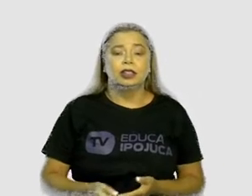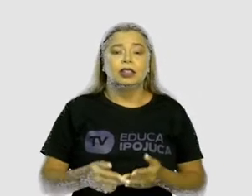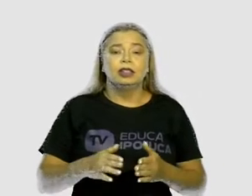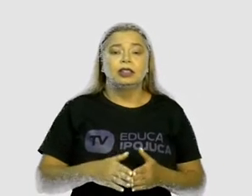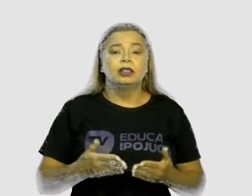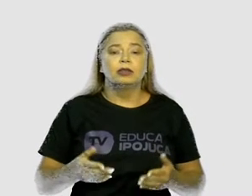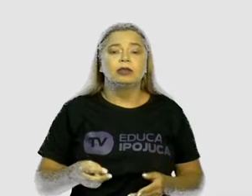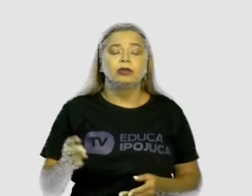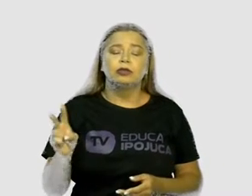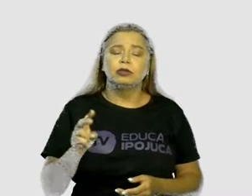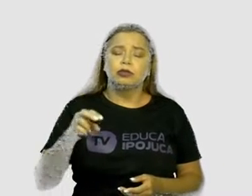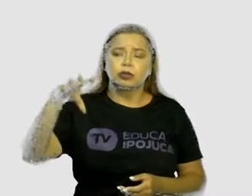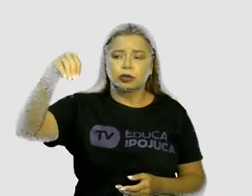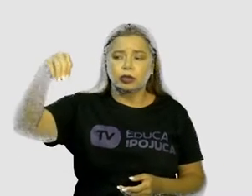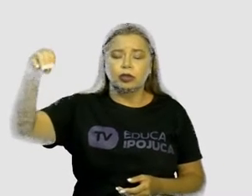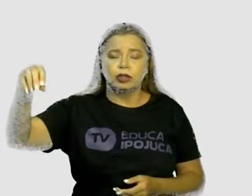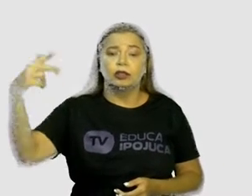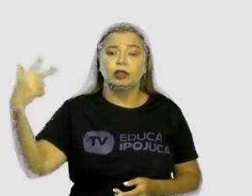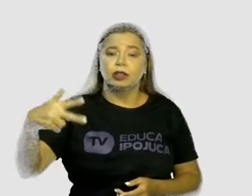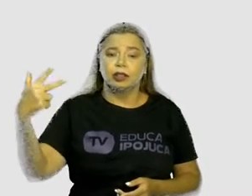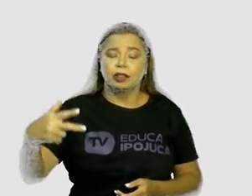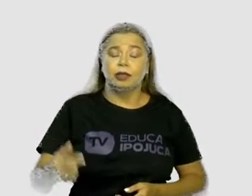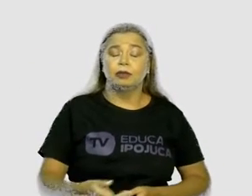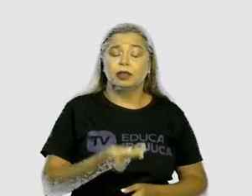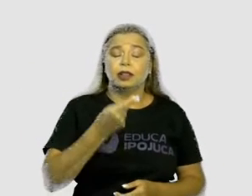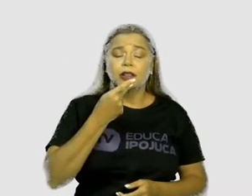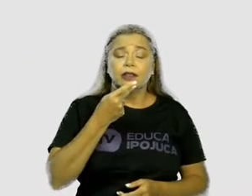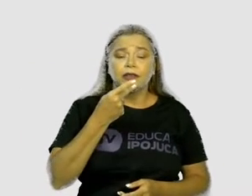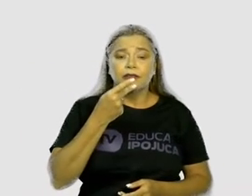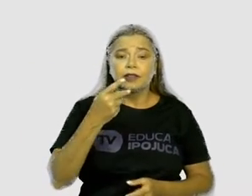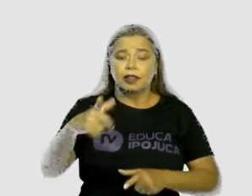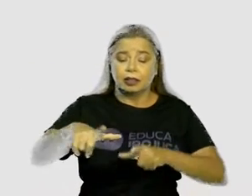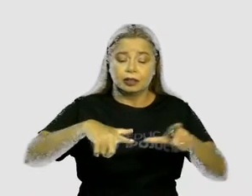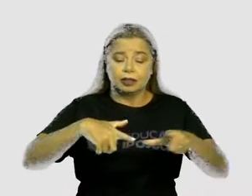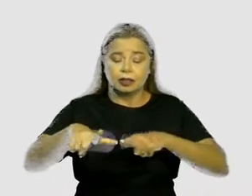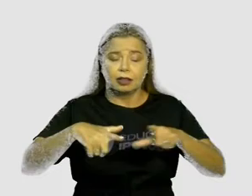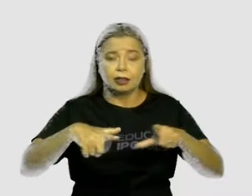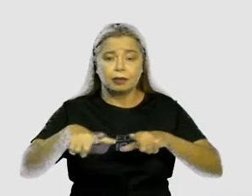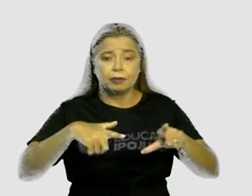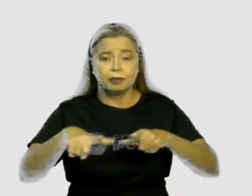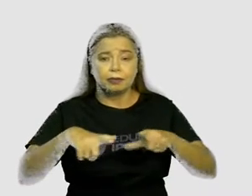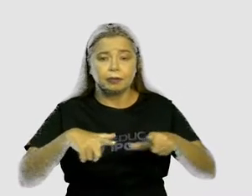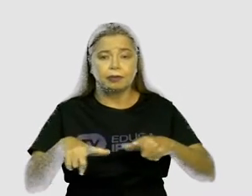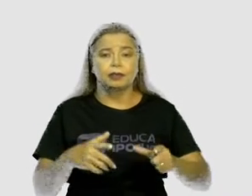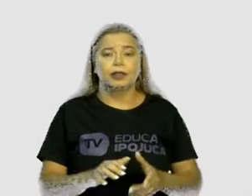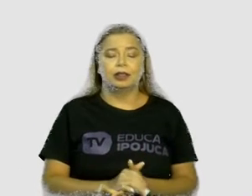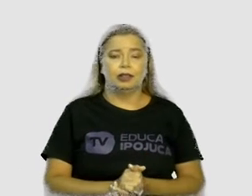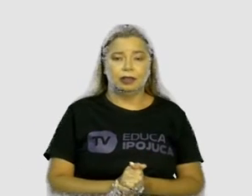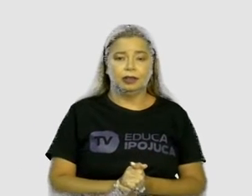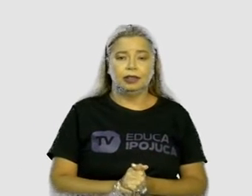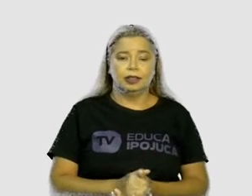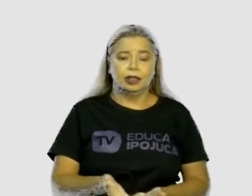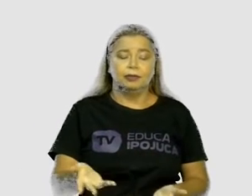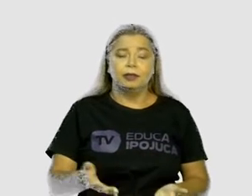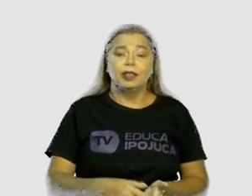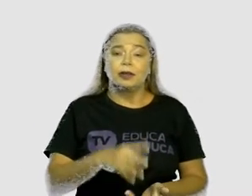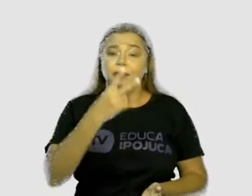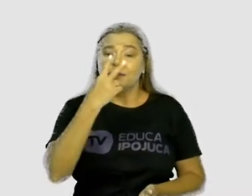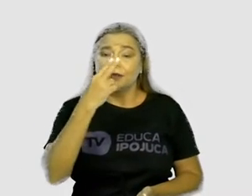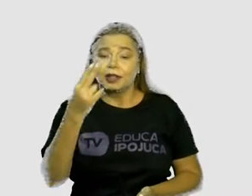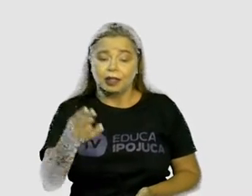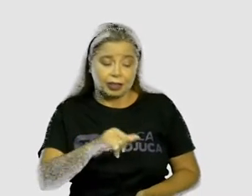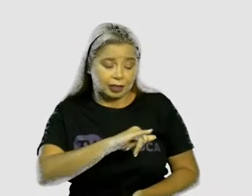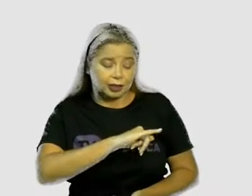o trabalho, a importância do trabalho. Nessa xilogravura, eu diria que é uma coisa bem nossa aqui de Ipojuca, né?